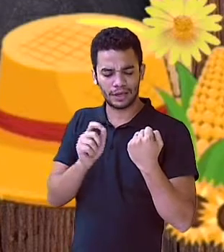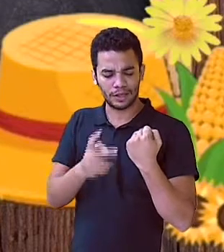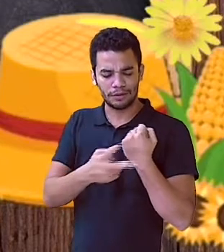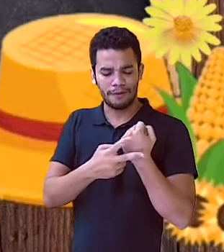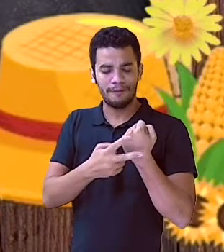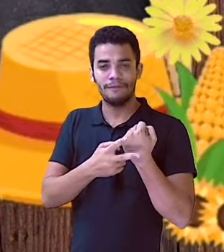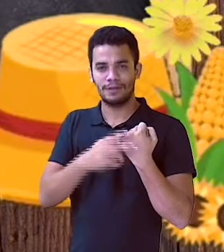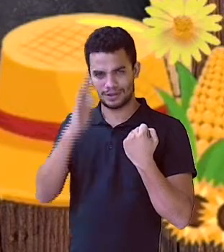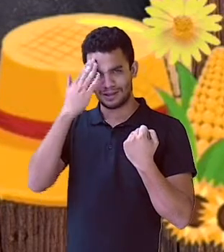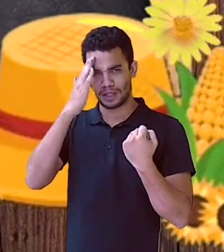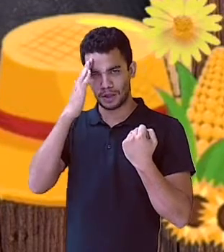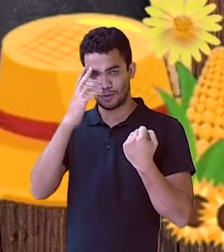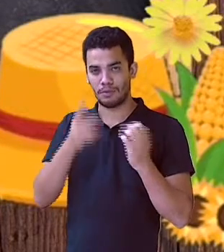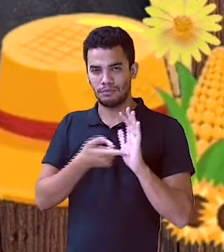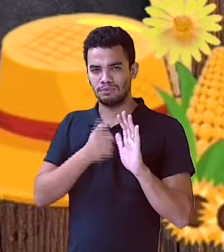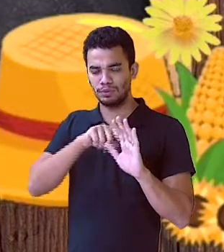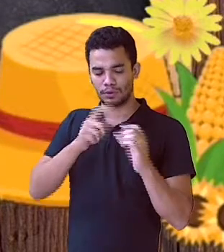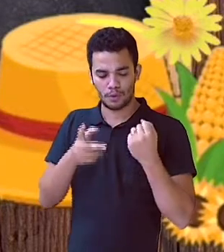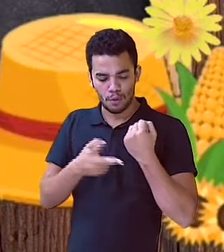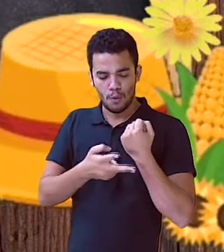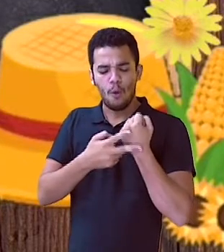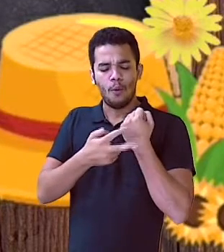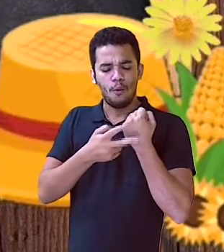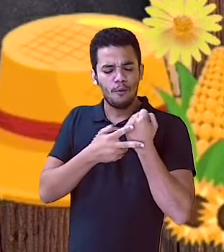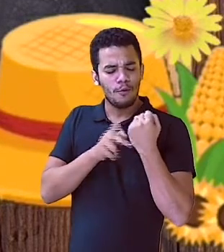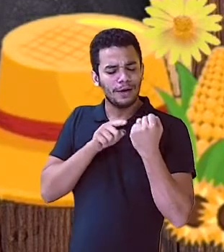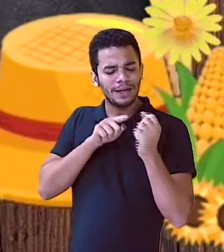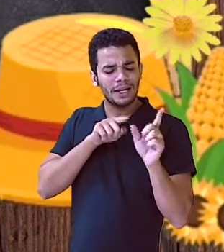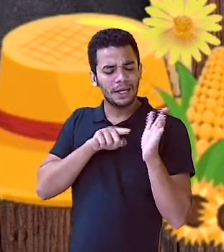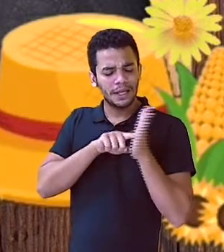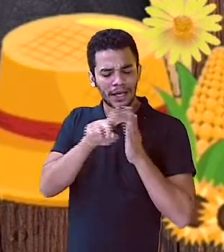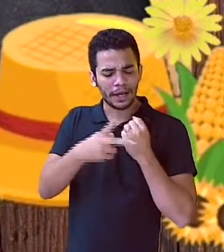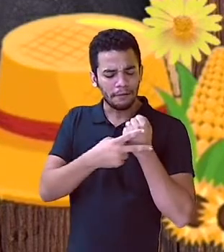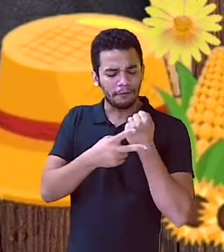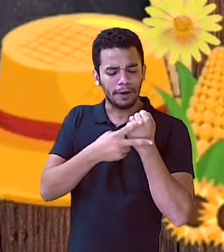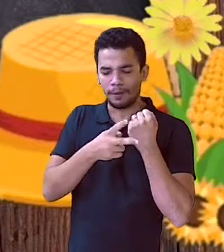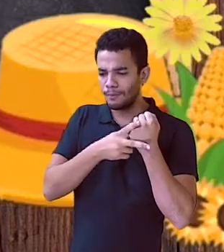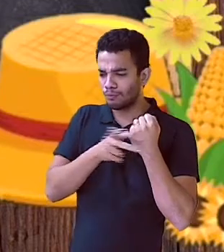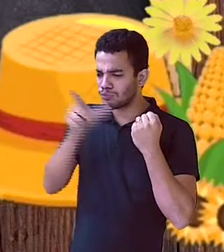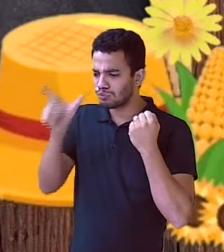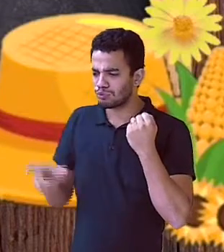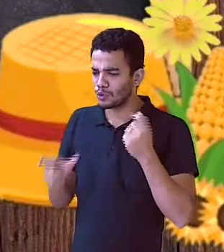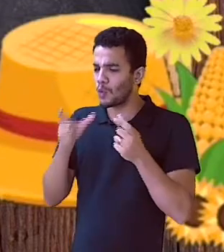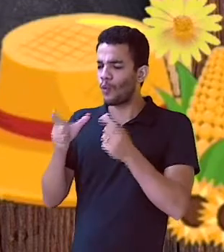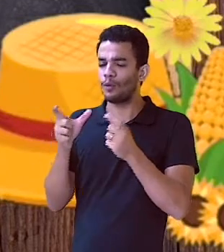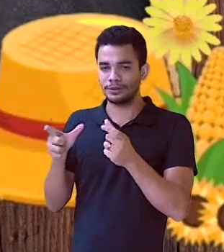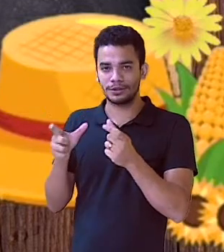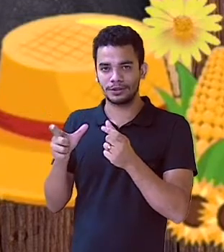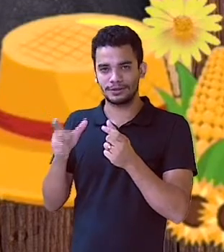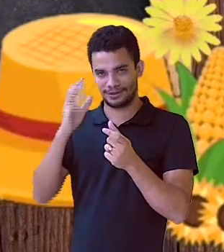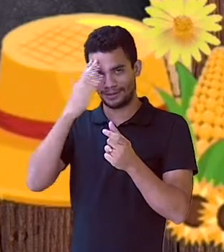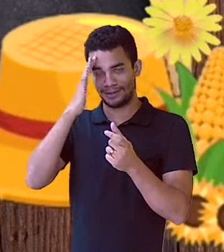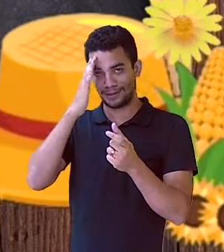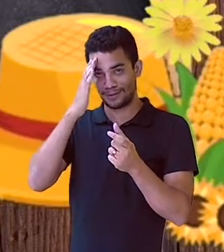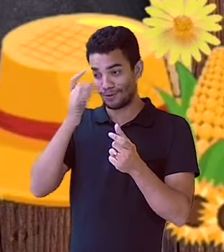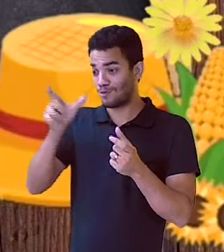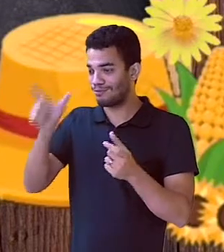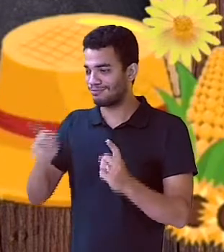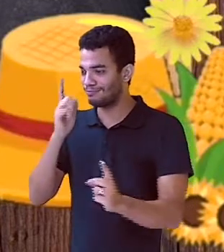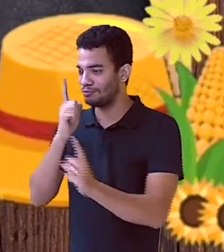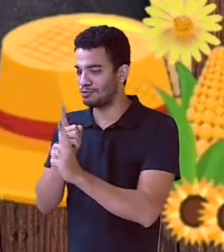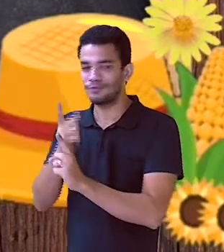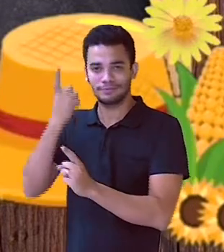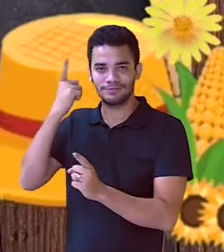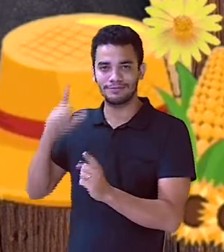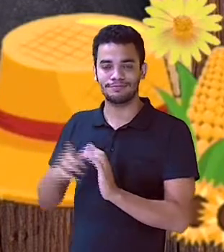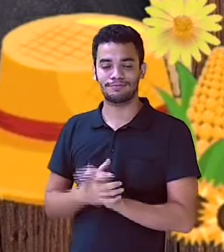restante da frase que é o predicado. Então, vamos lá. Há uma outra forma da gente conseguir perceber esse sujeito. E isso